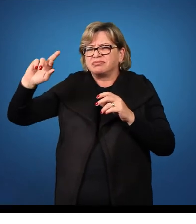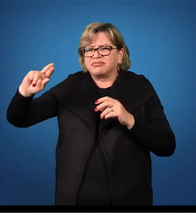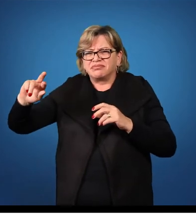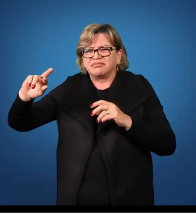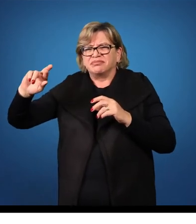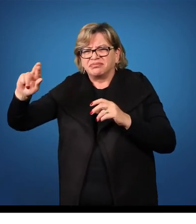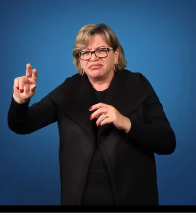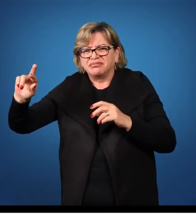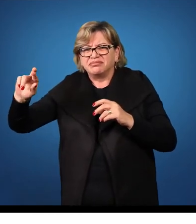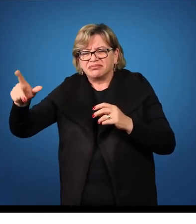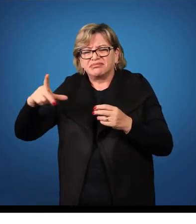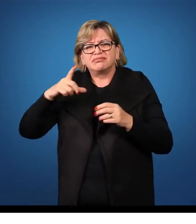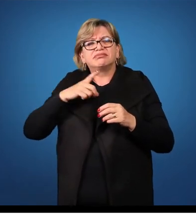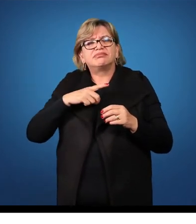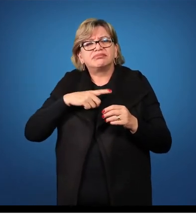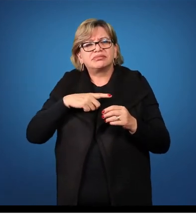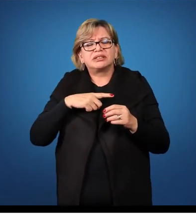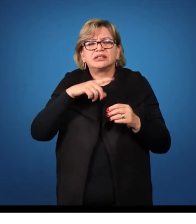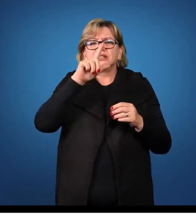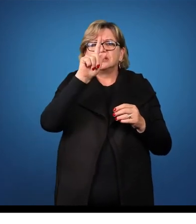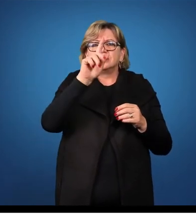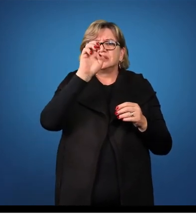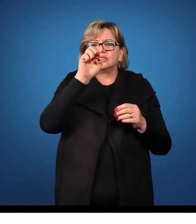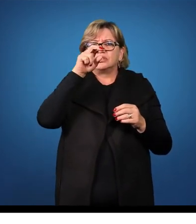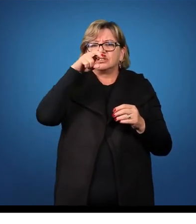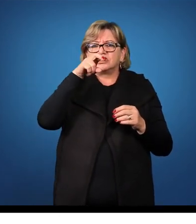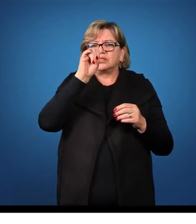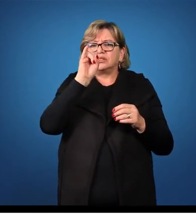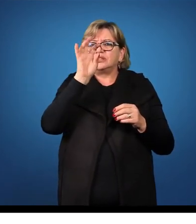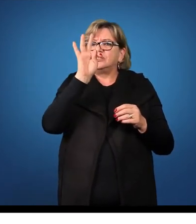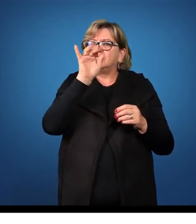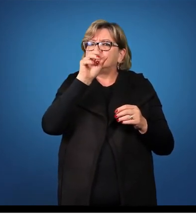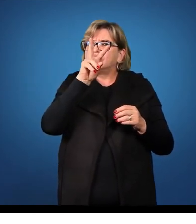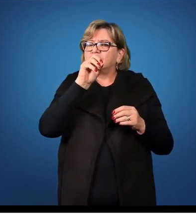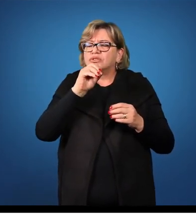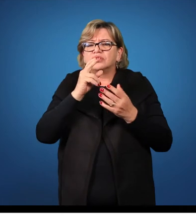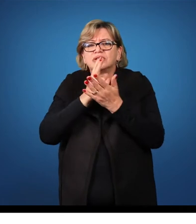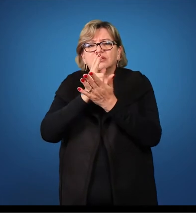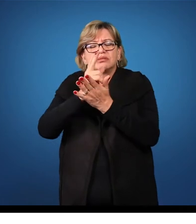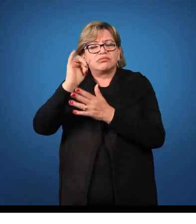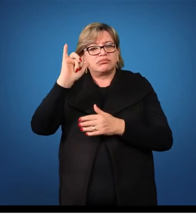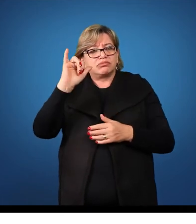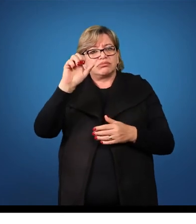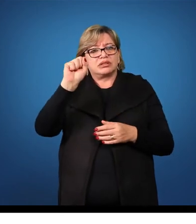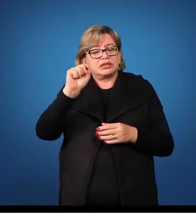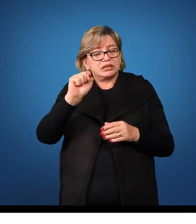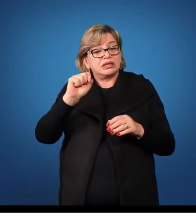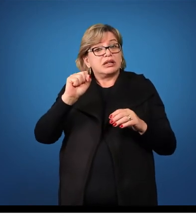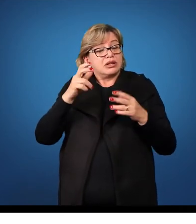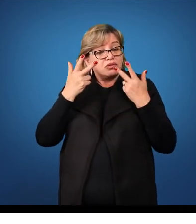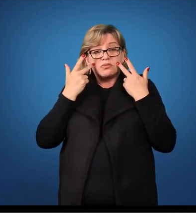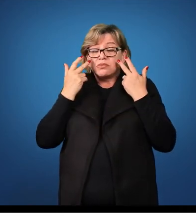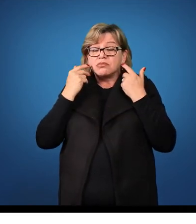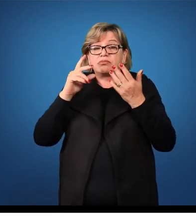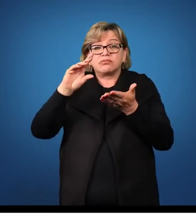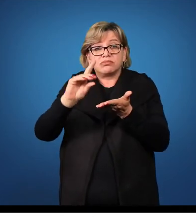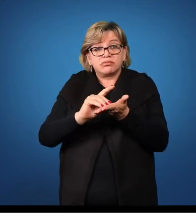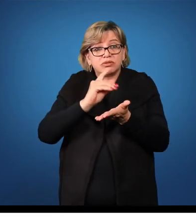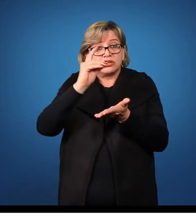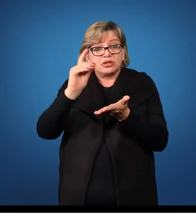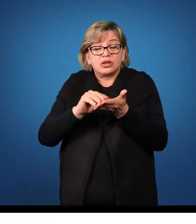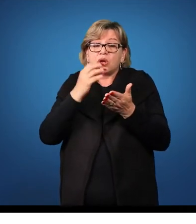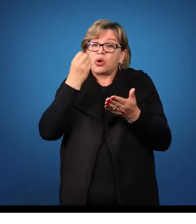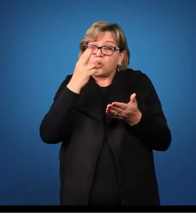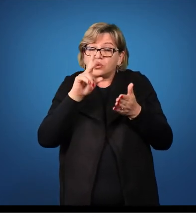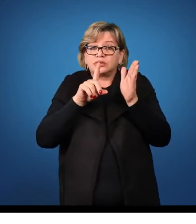tem o genitivo singular em IS, e é muito comum os dicionários, ou quando se